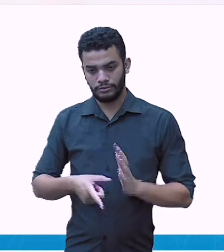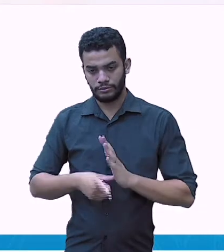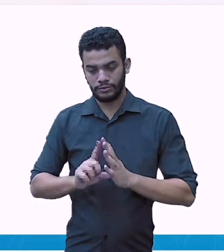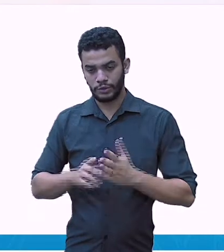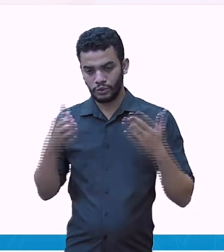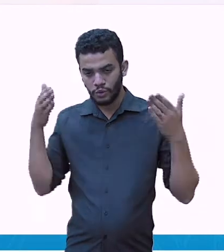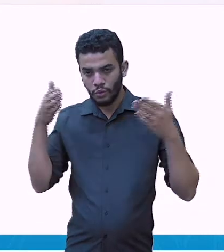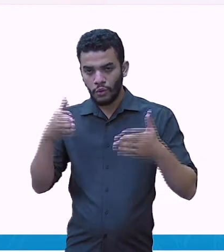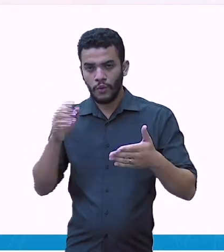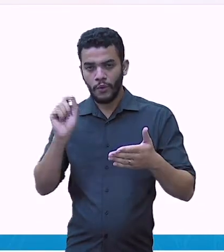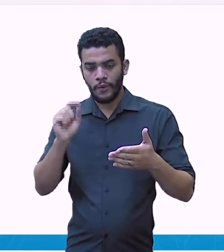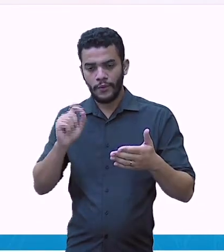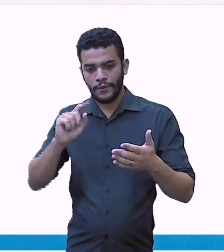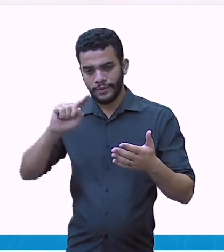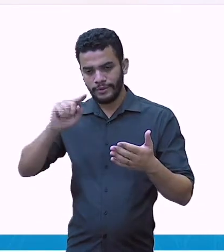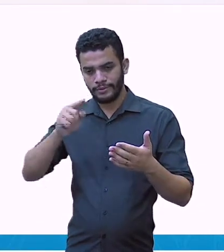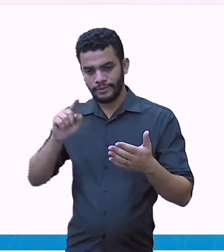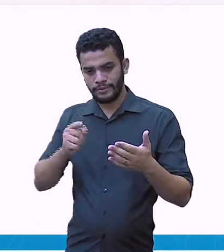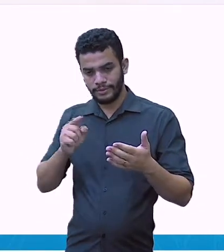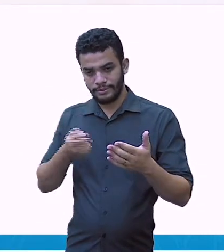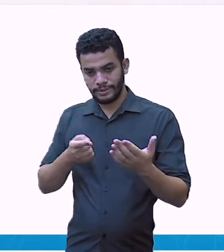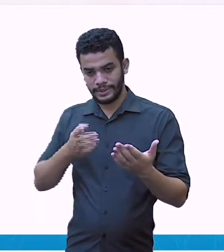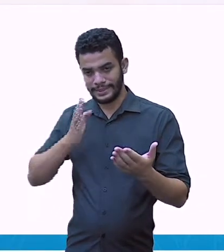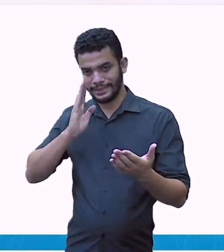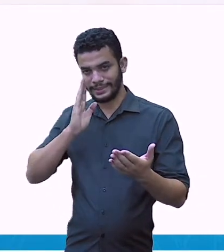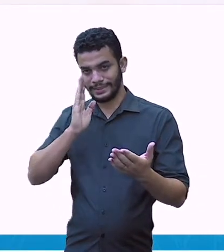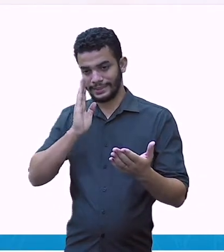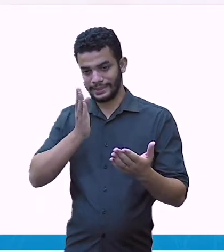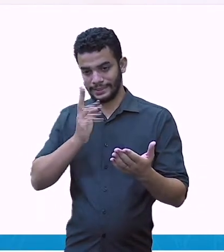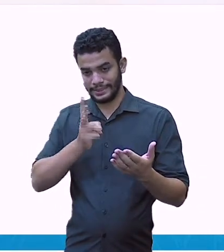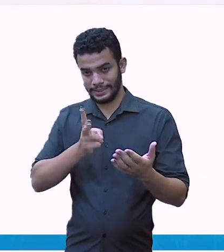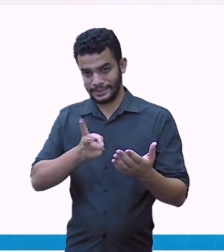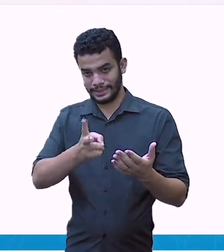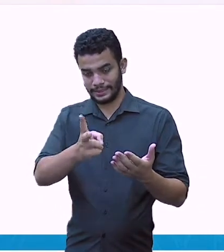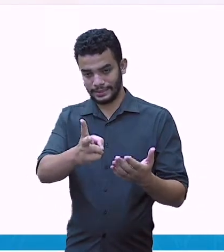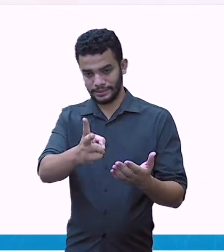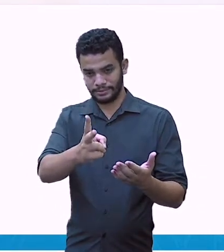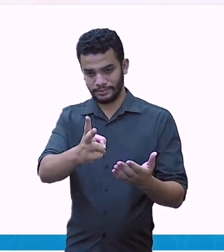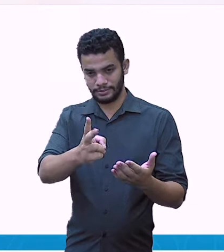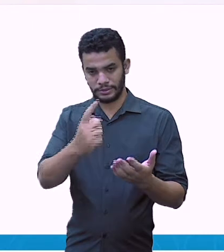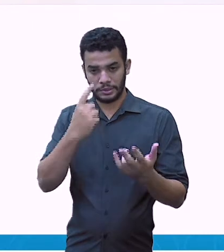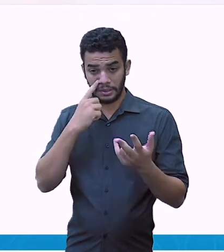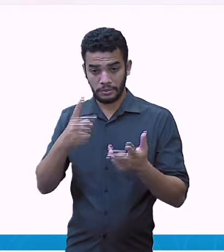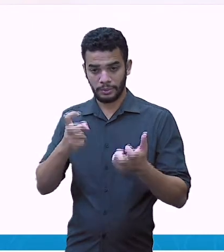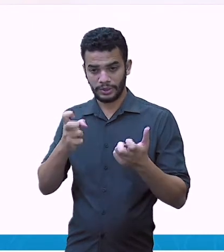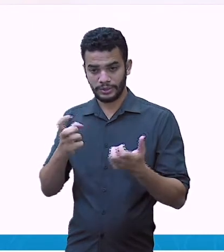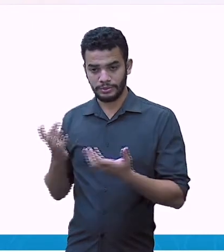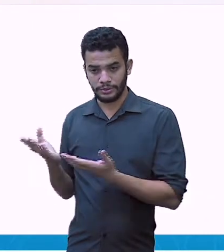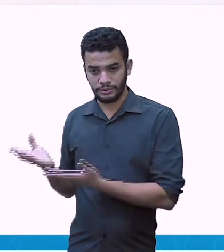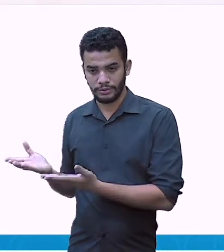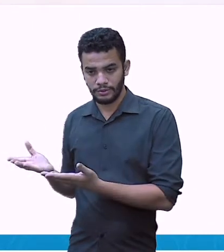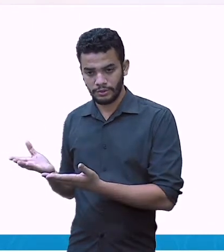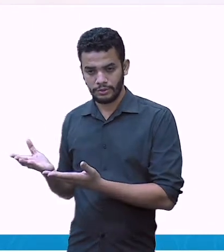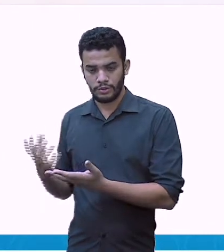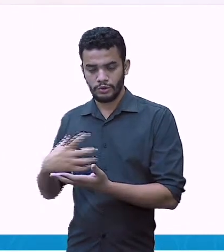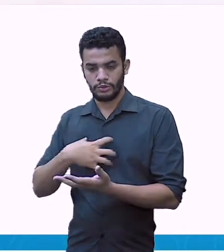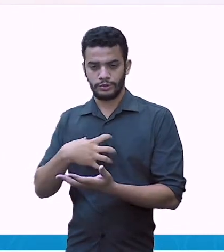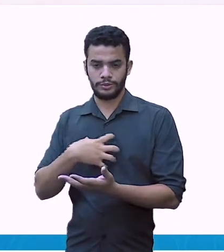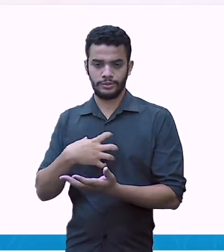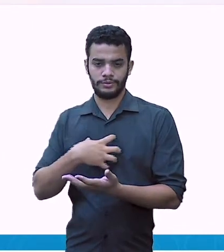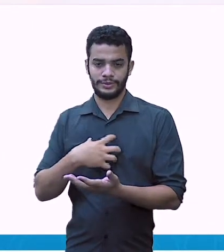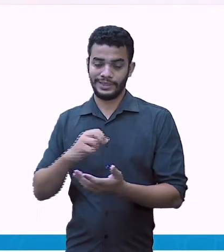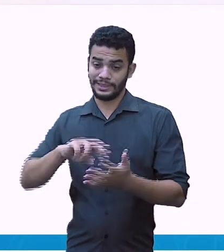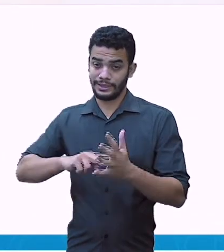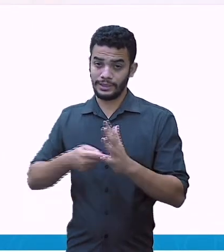agora eu tenho que, novamente, olha, colocar vírgula embaixo de vírgula. Então, quanto Daniel